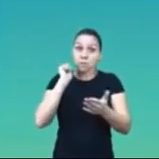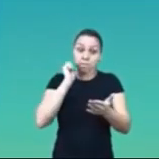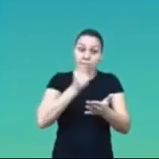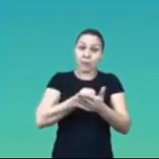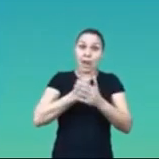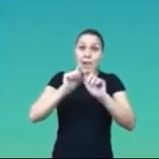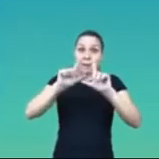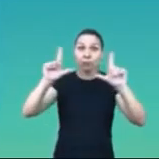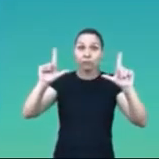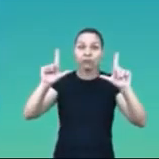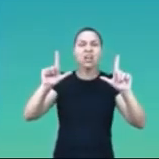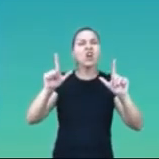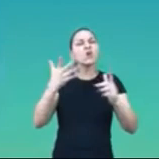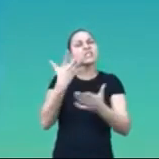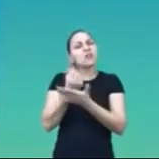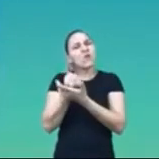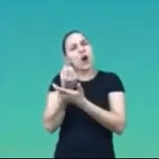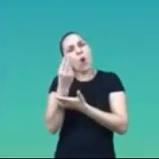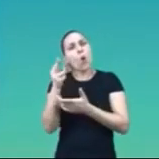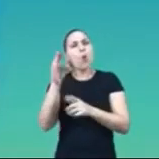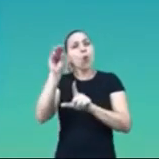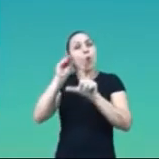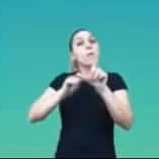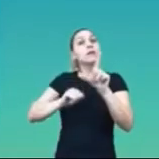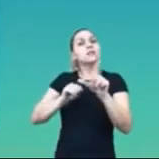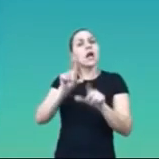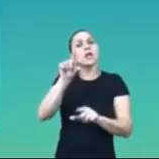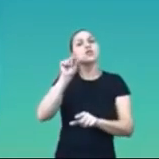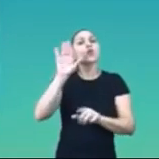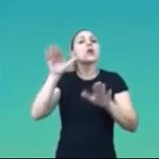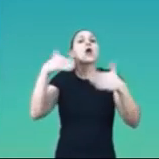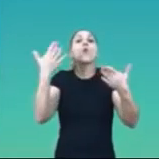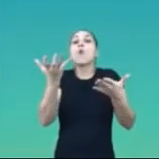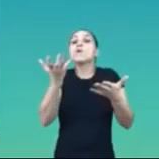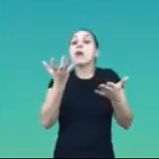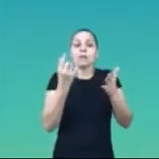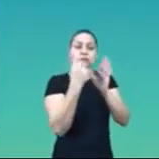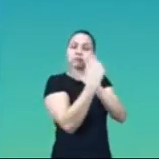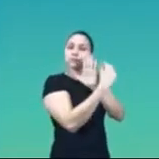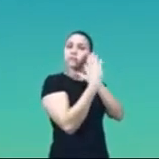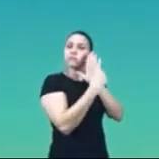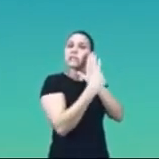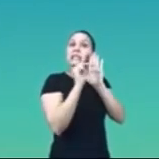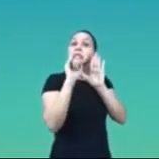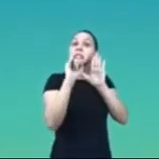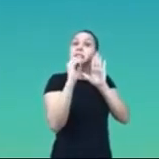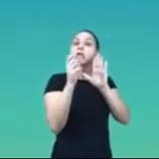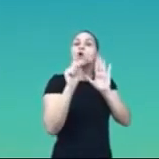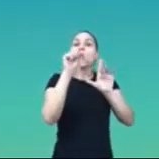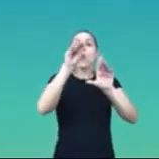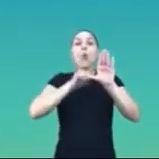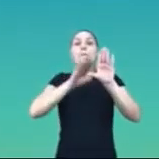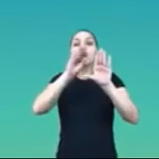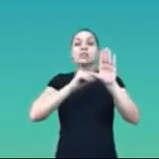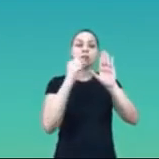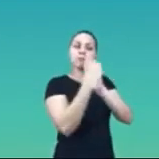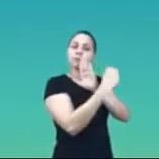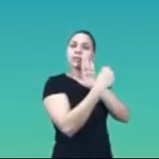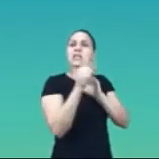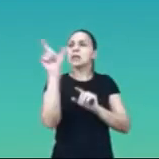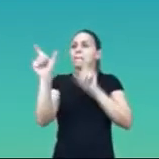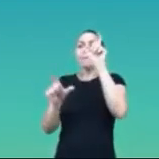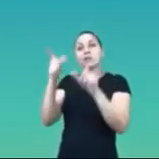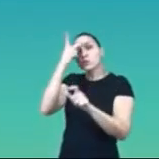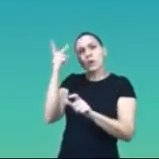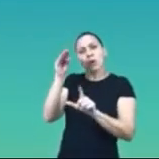vai aparecer. É só salvar ou compartilhar. Escolha a opção que você preferir. Para compartilhar, clique nesse ícone e escolha para quem